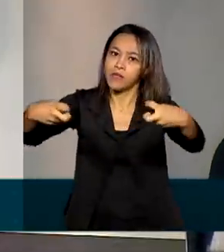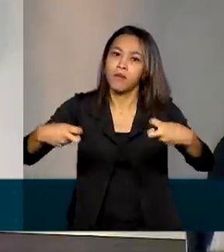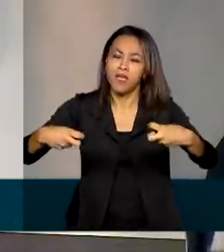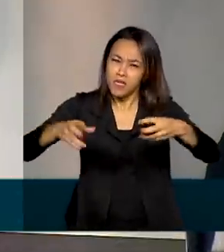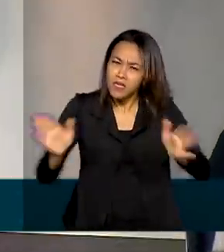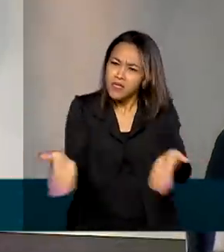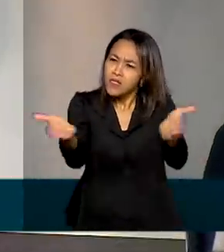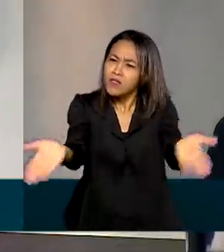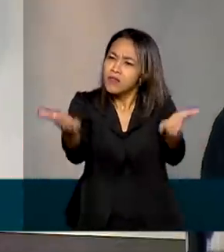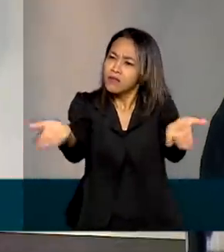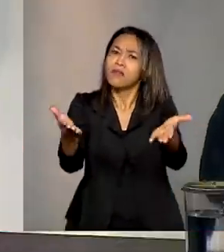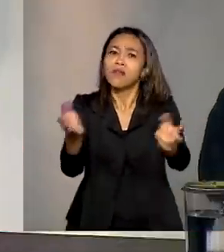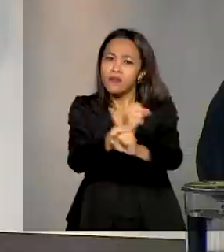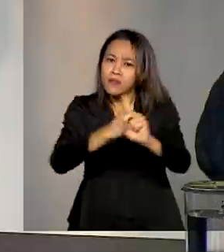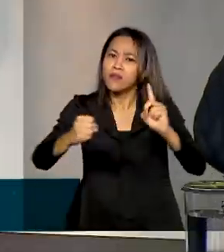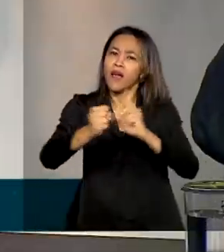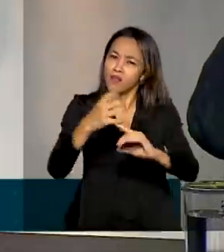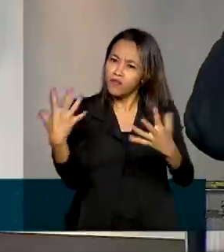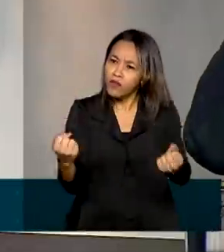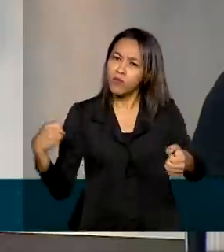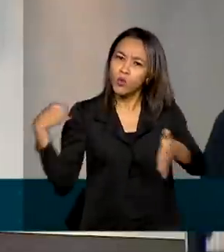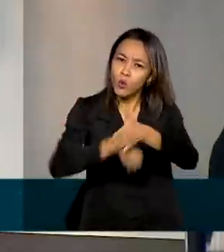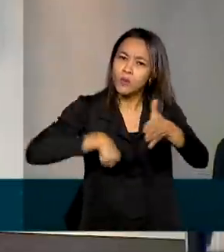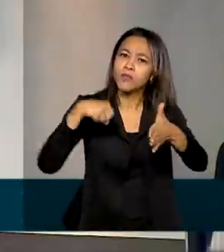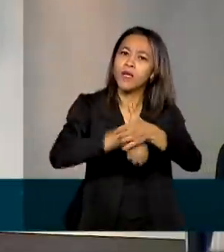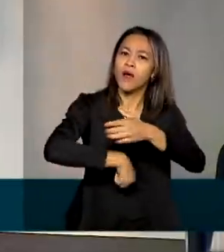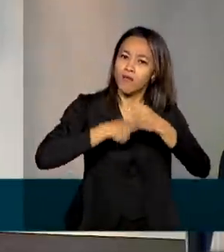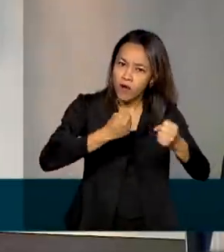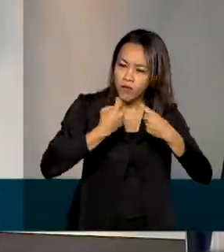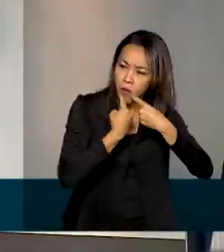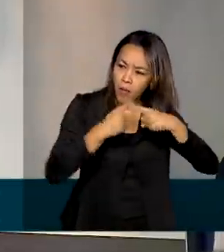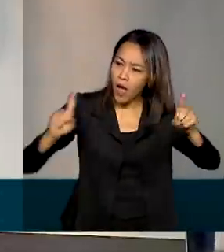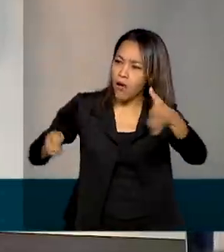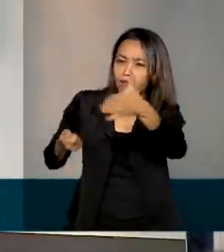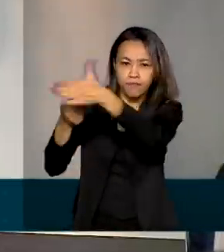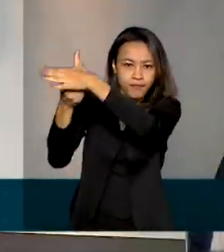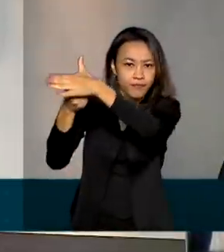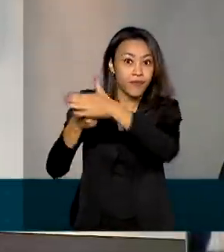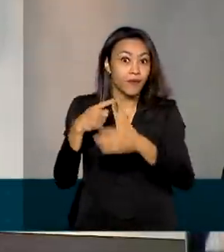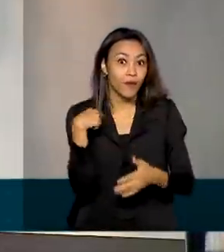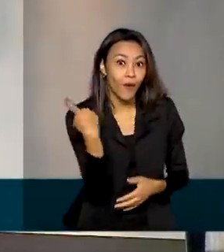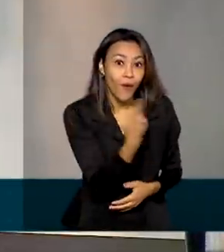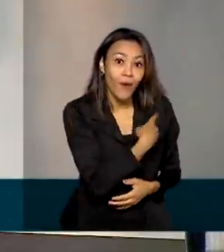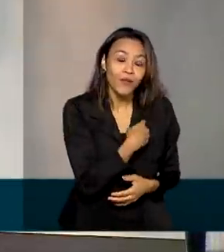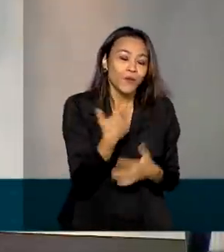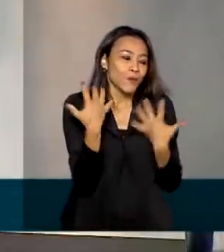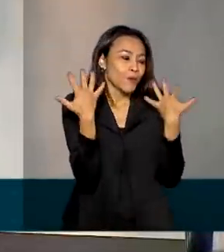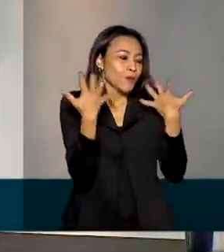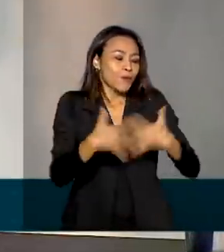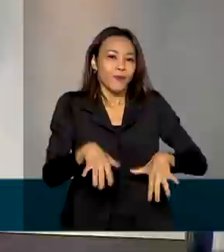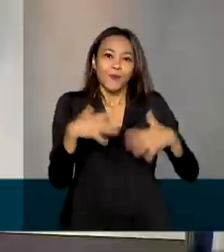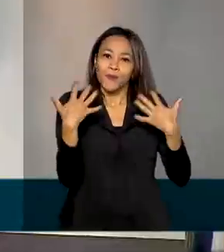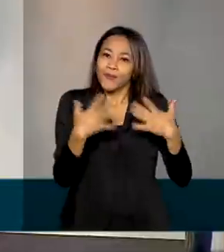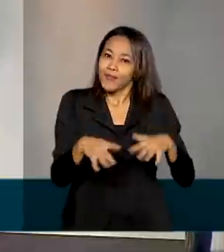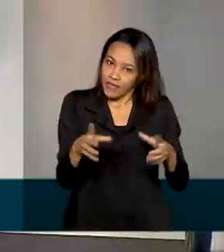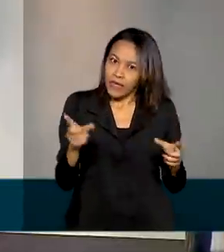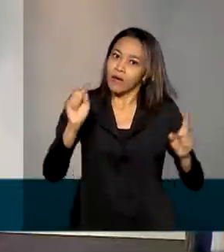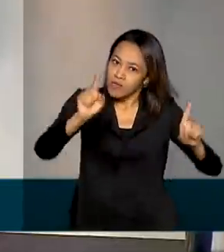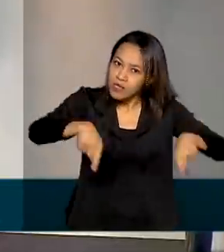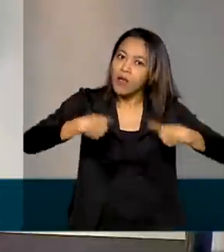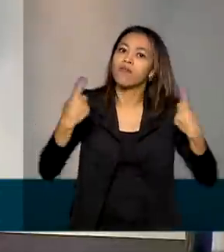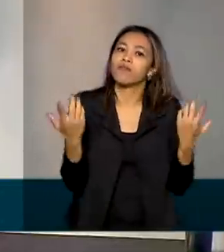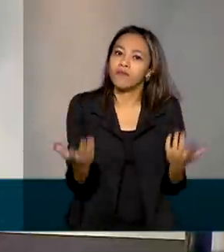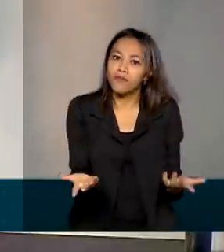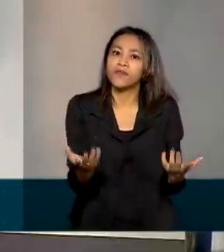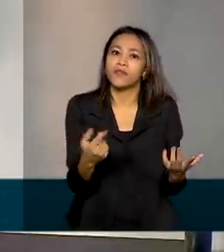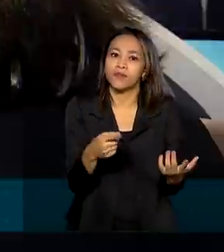sociedade a entrar nessa luta e a denunciar, a gente vai estar enfrentando o nosso grande desafio hoje que nós temos, que é a